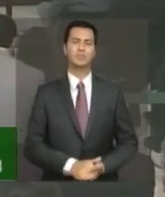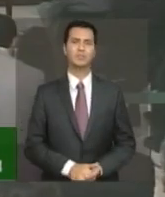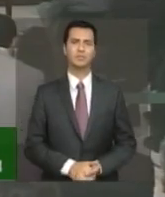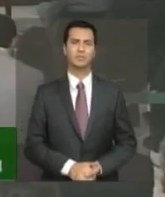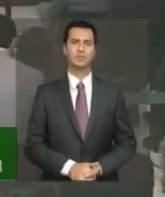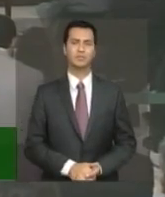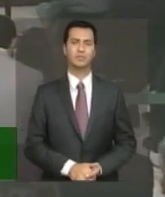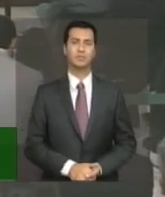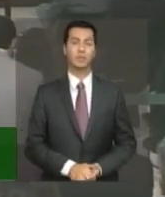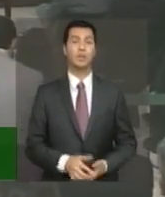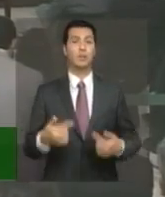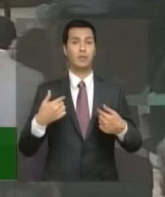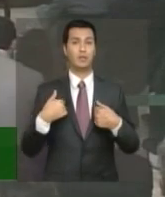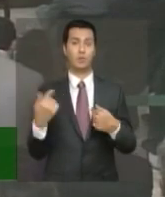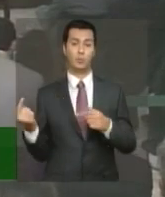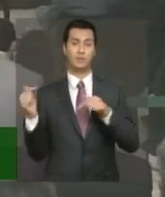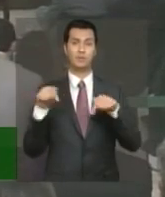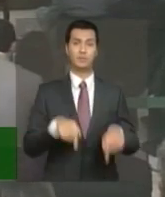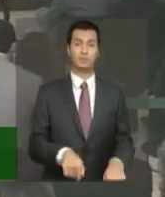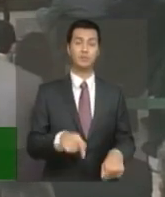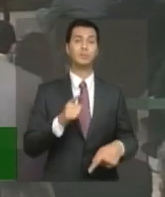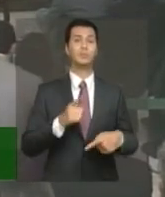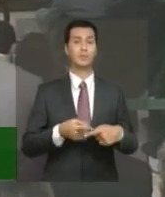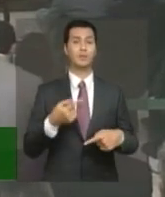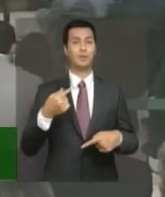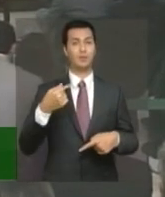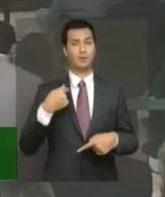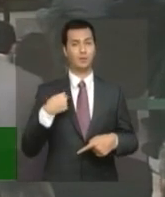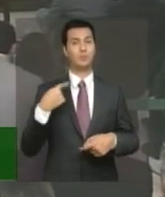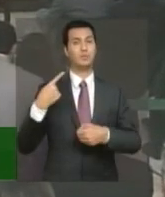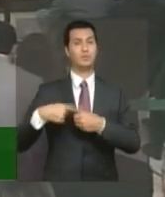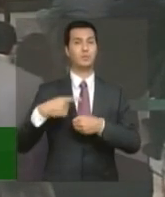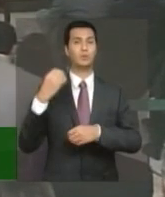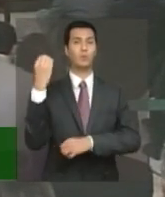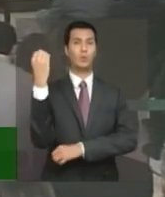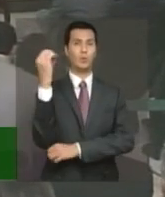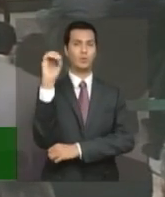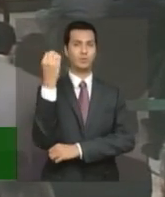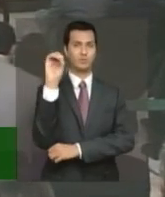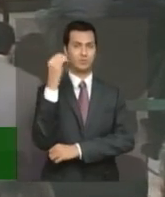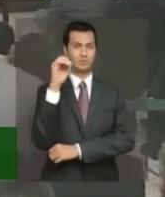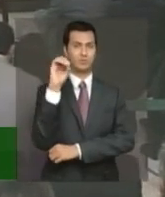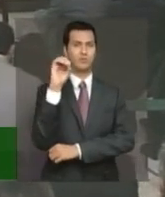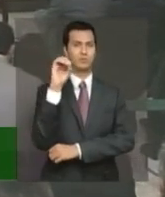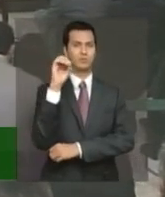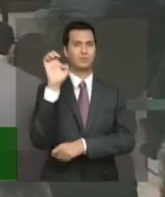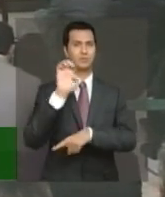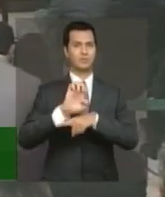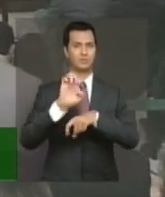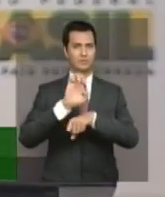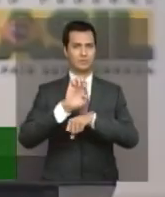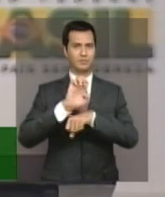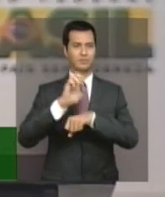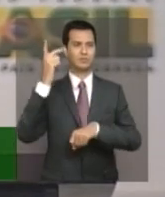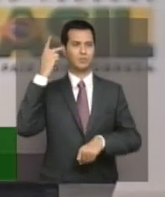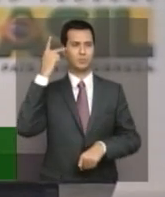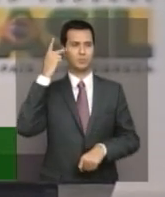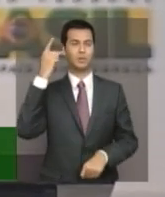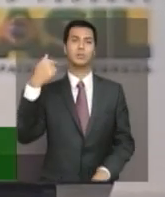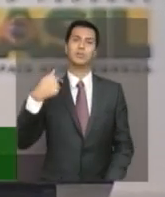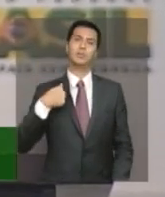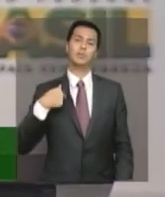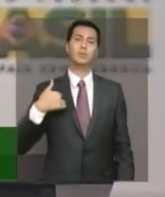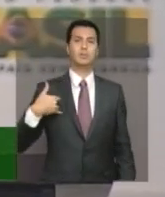Eu estou aqui para representar Osasco, vim diretamente de Osasco. Eu tenho 40 anos, sou a